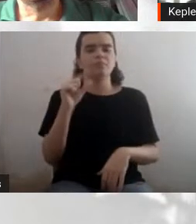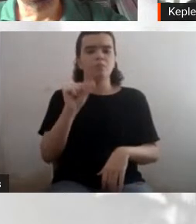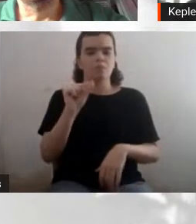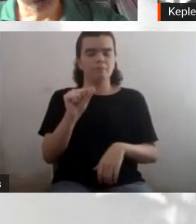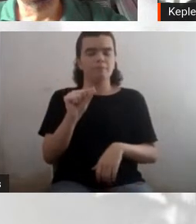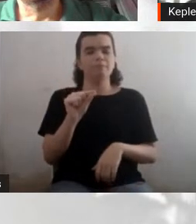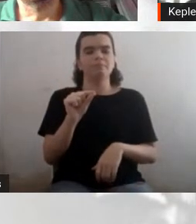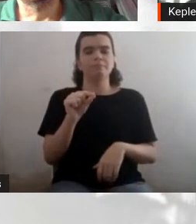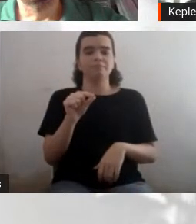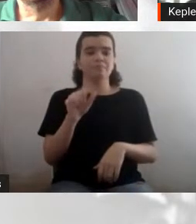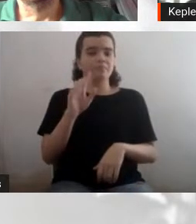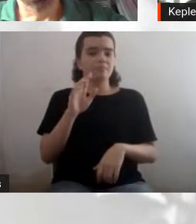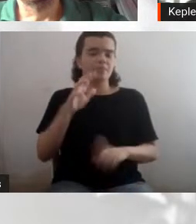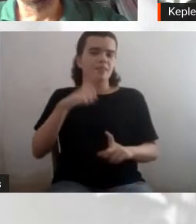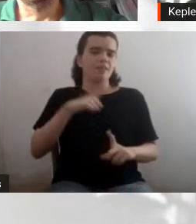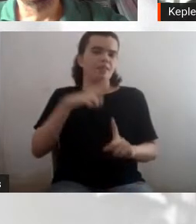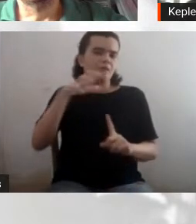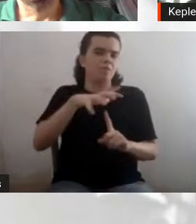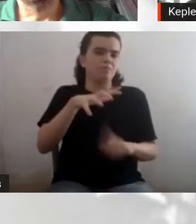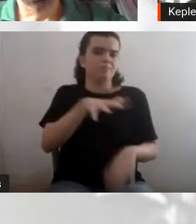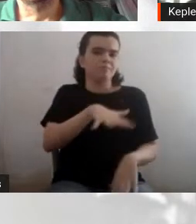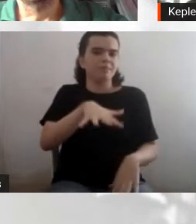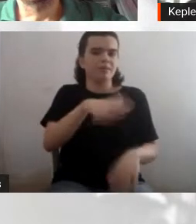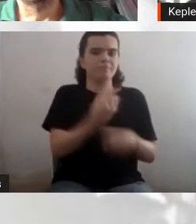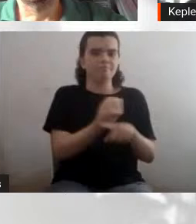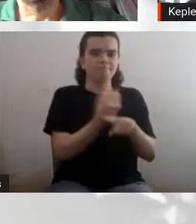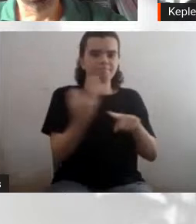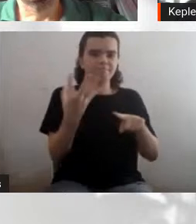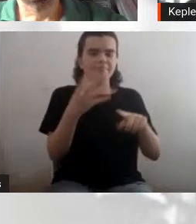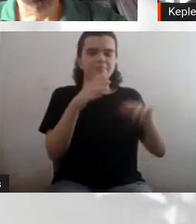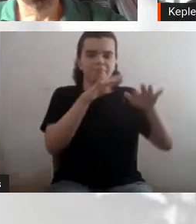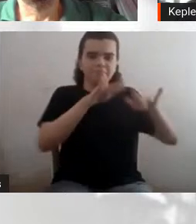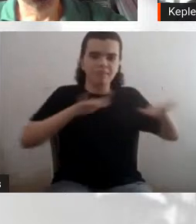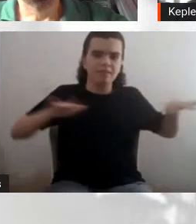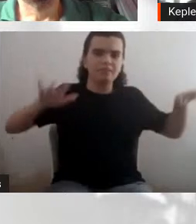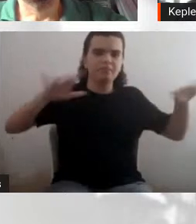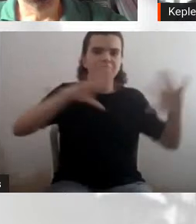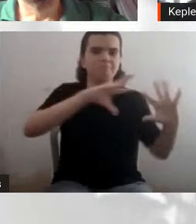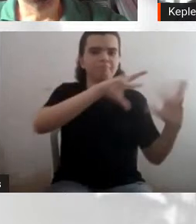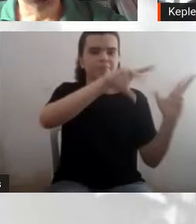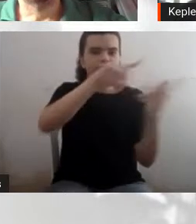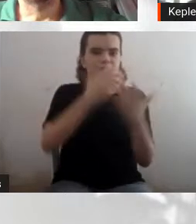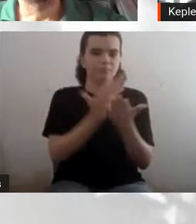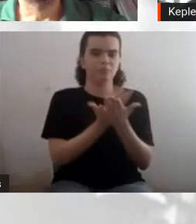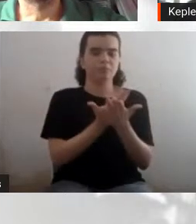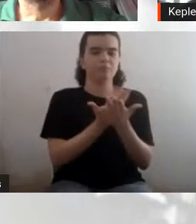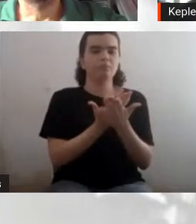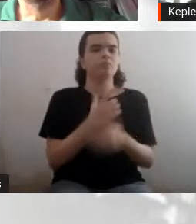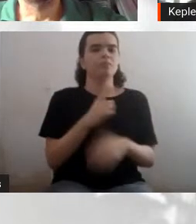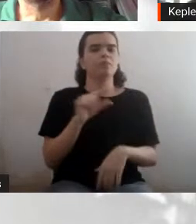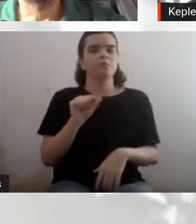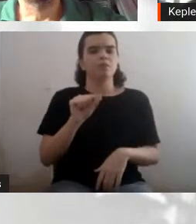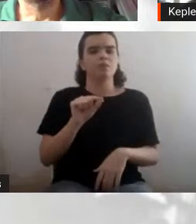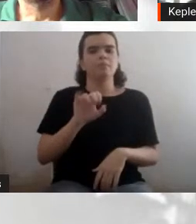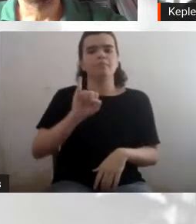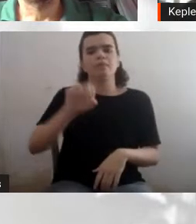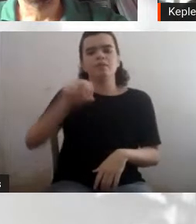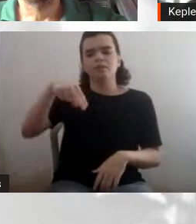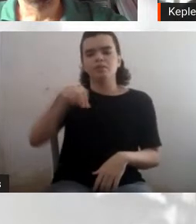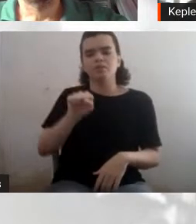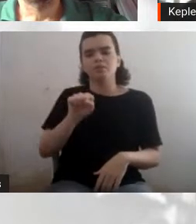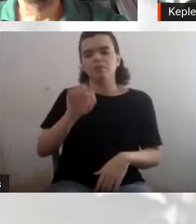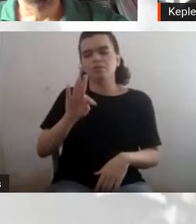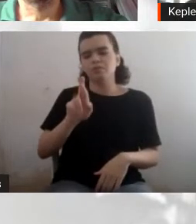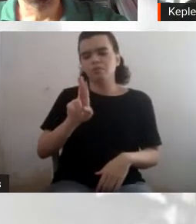astrofísica, que no Brasil nunca foi muito forte, mas tem ficado, que é a instrumentação, todos esses instrumentos